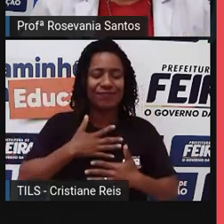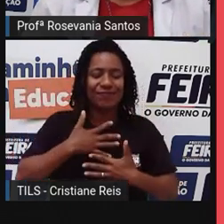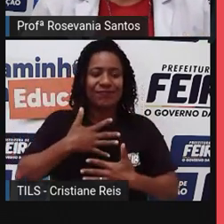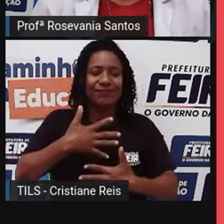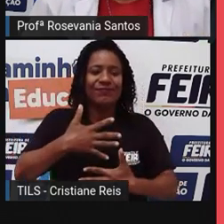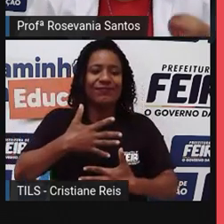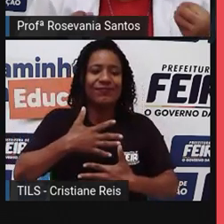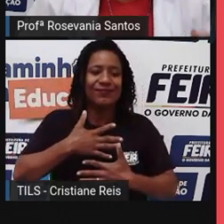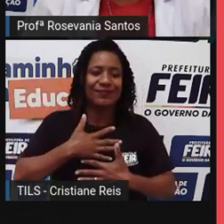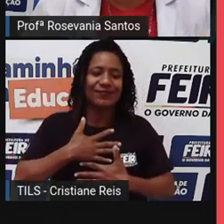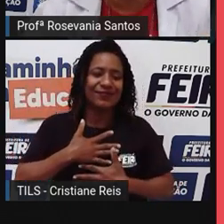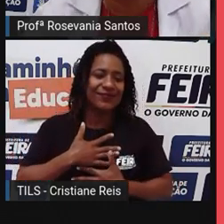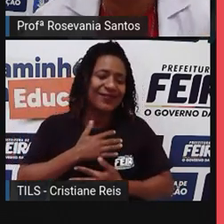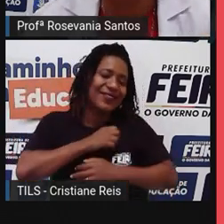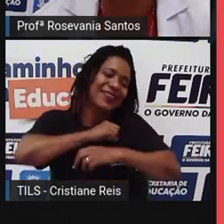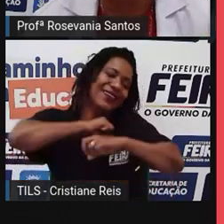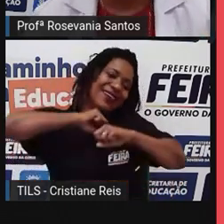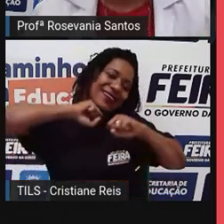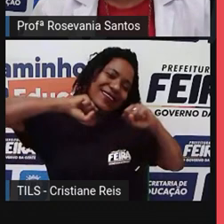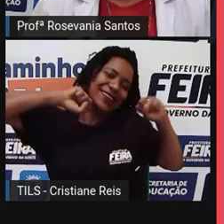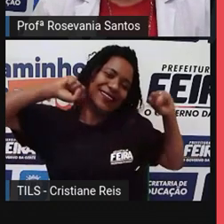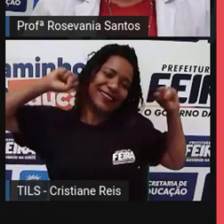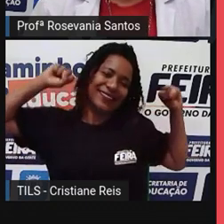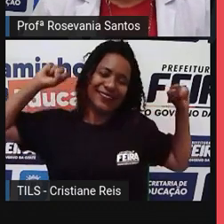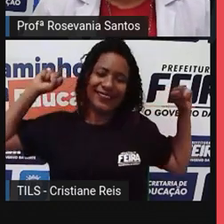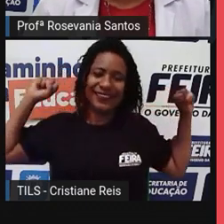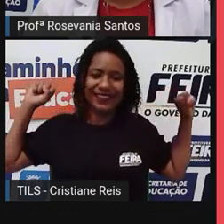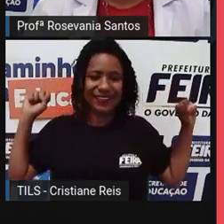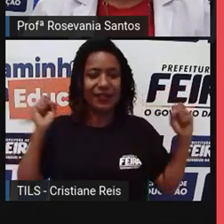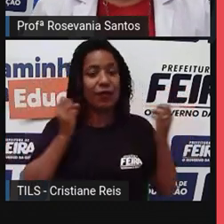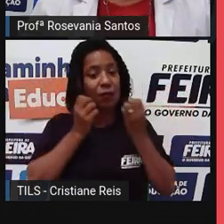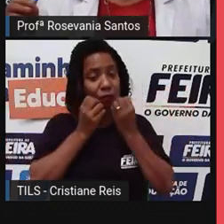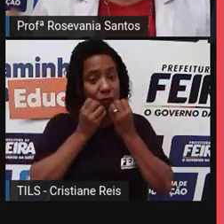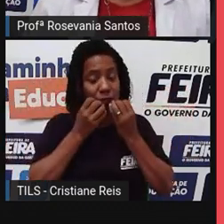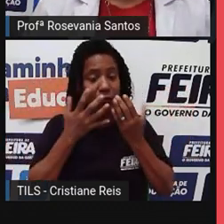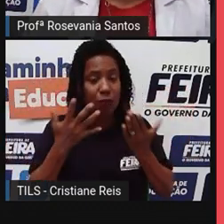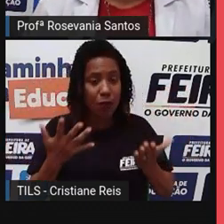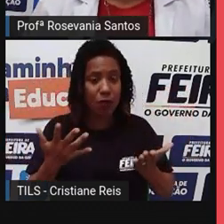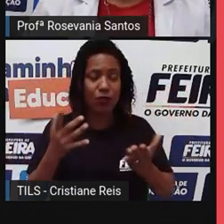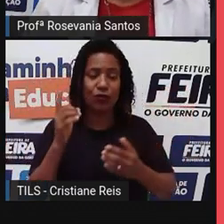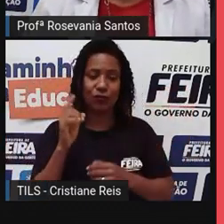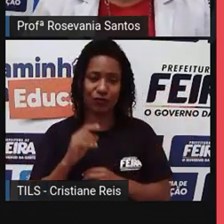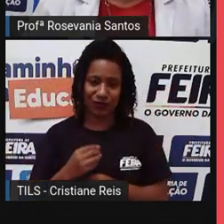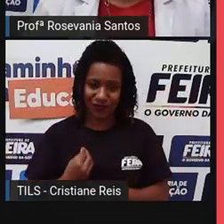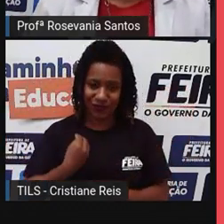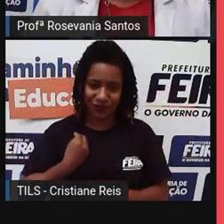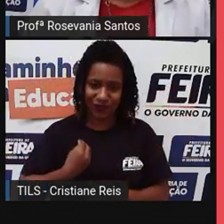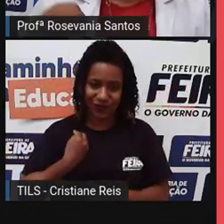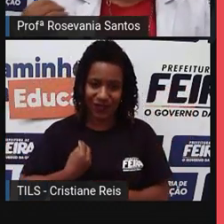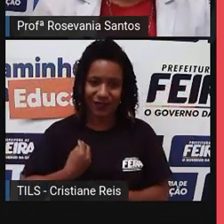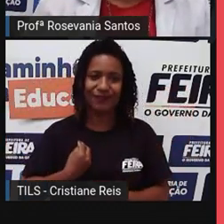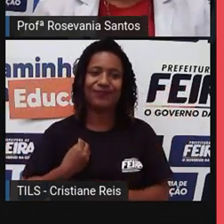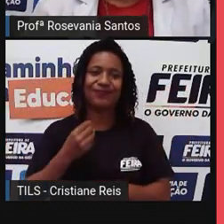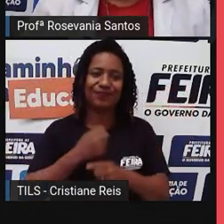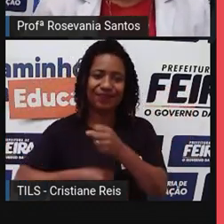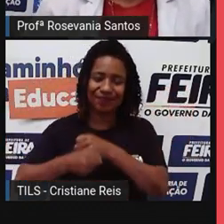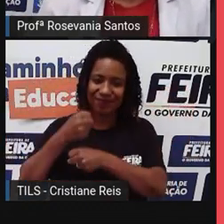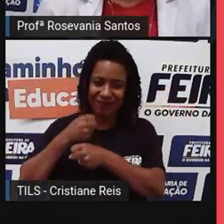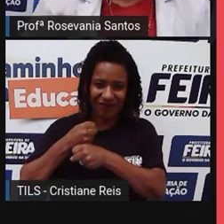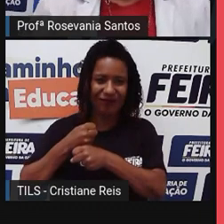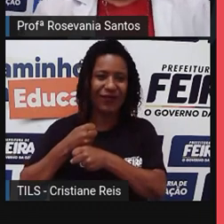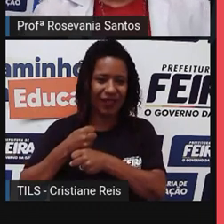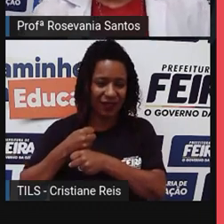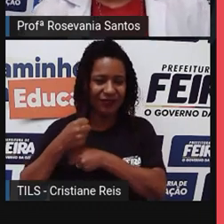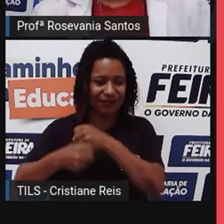Você percebe que teve oportunidade ali daquele dia a mais. E no ano que nós vivemos assim, Tão conturbado,